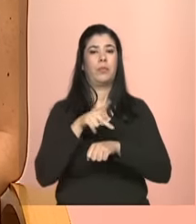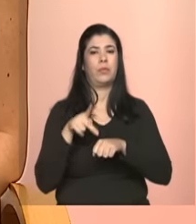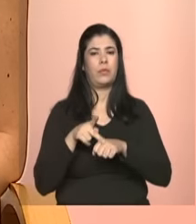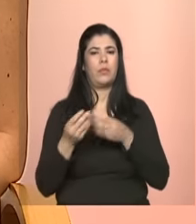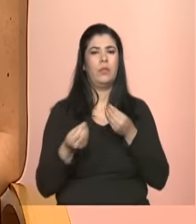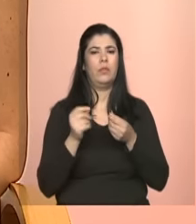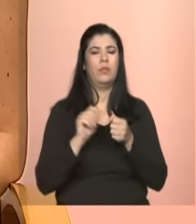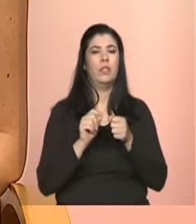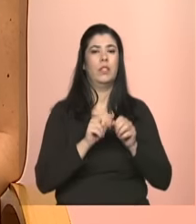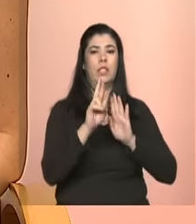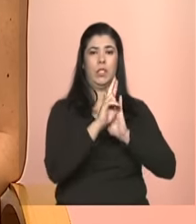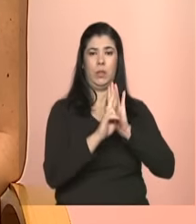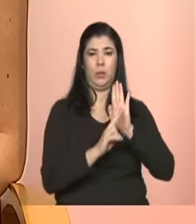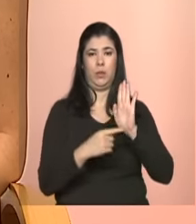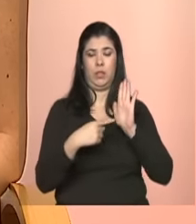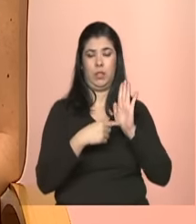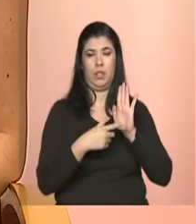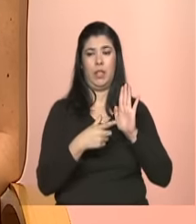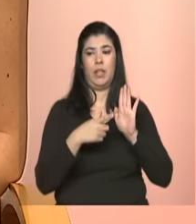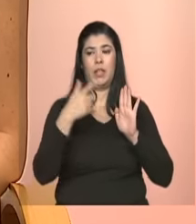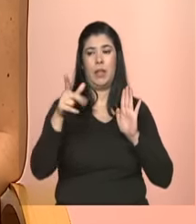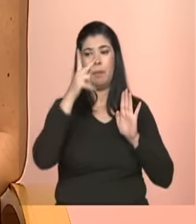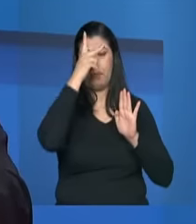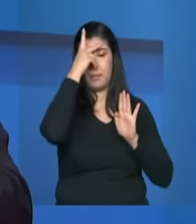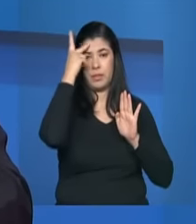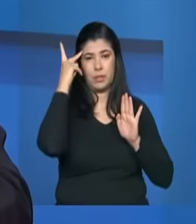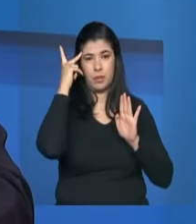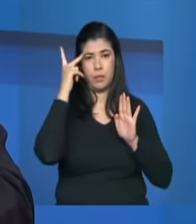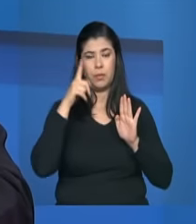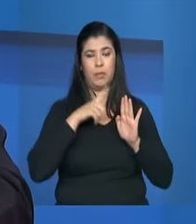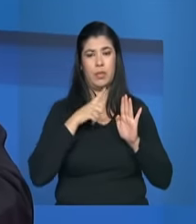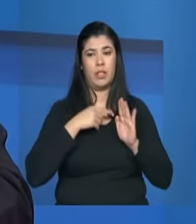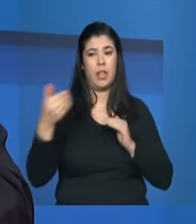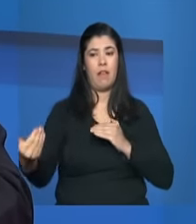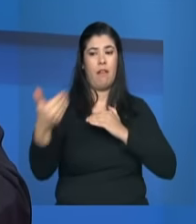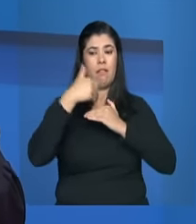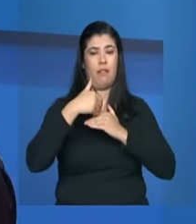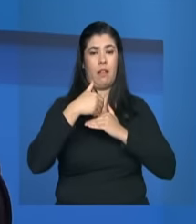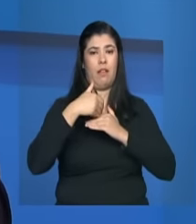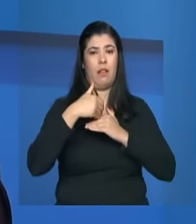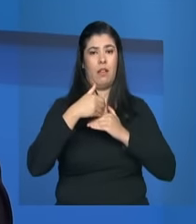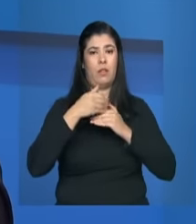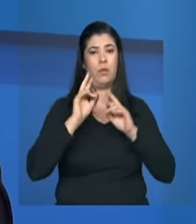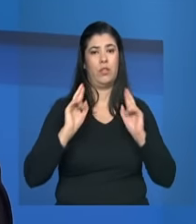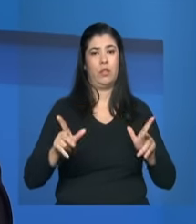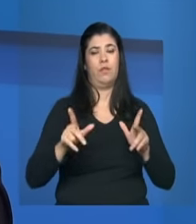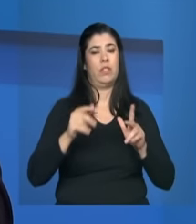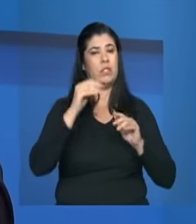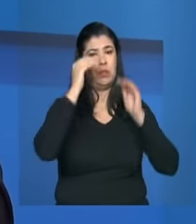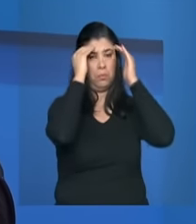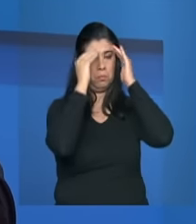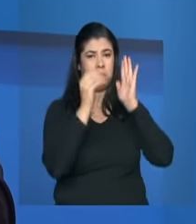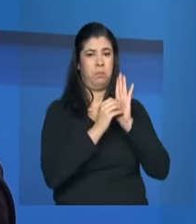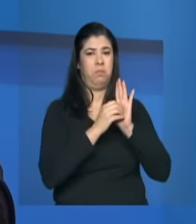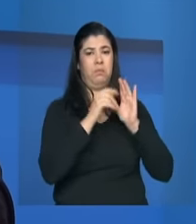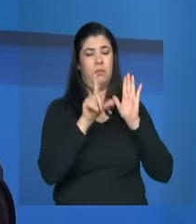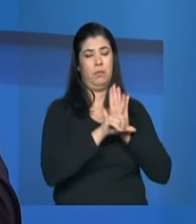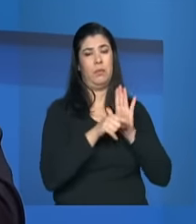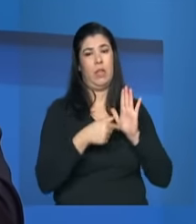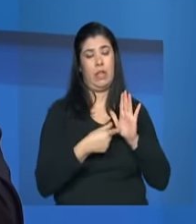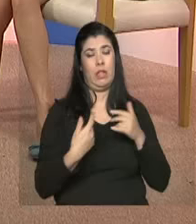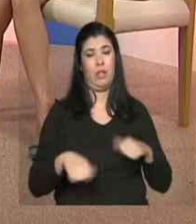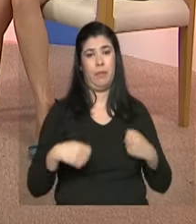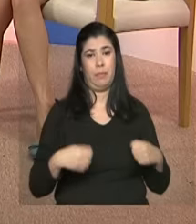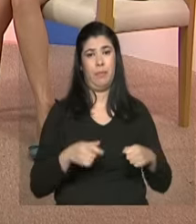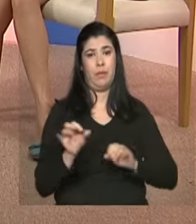de imigrantes que tem atravessado a fronteira de uma forma irregular então também outras ações estão sendo trabalhadas no